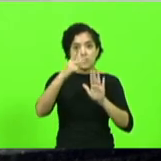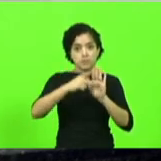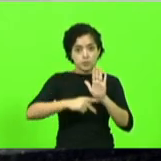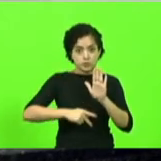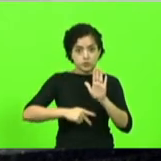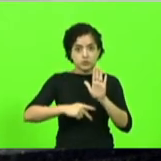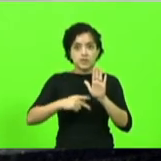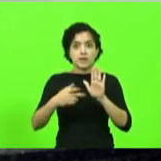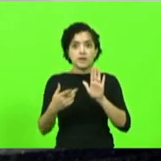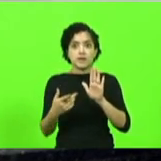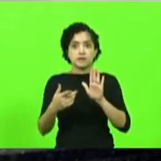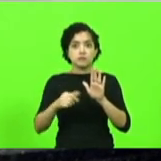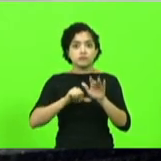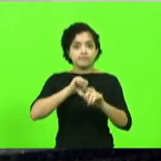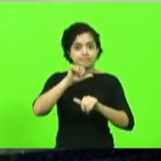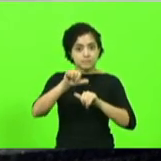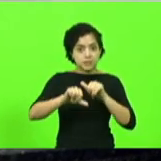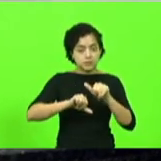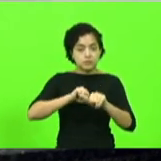transformadores.